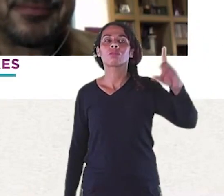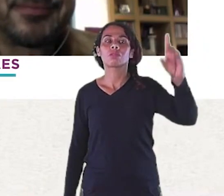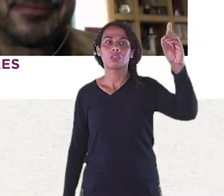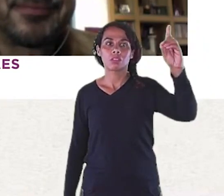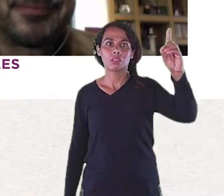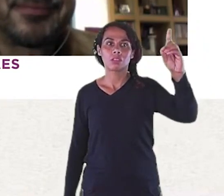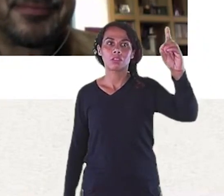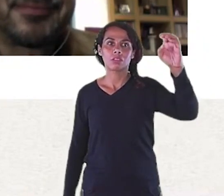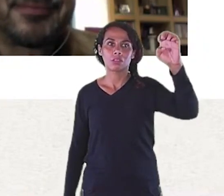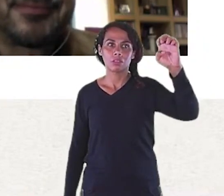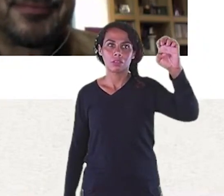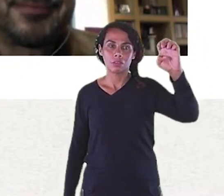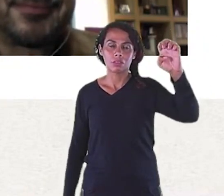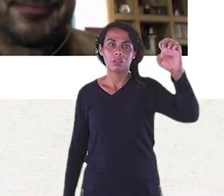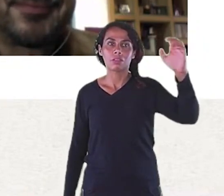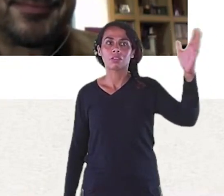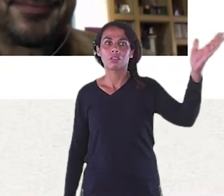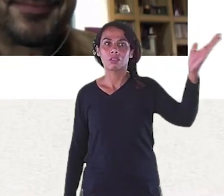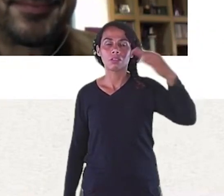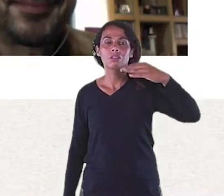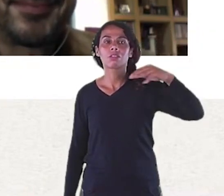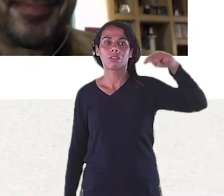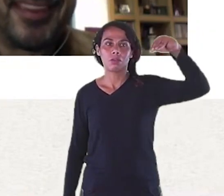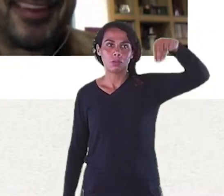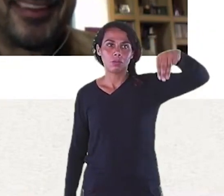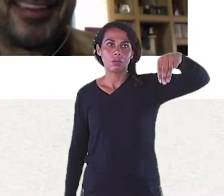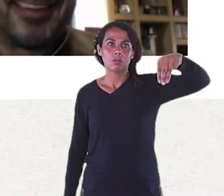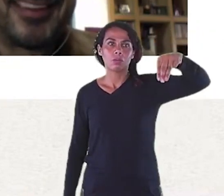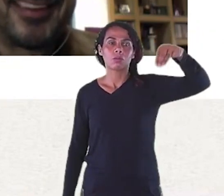de Moraes Através da datilologia